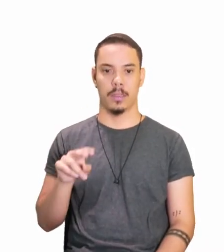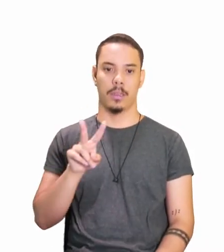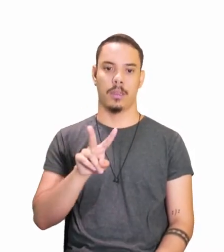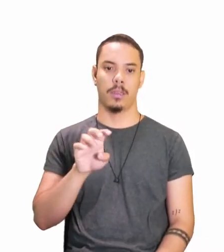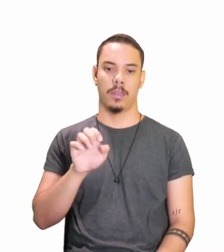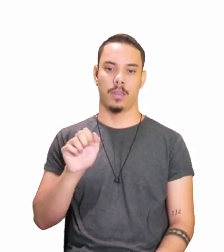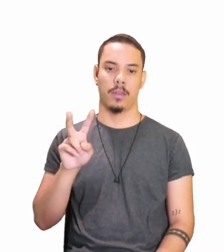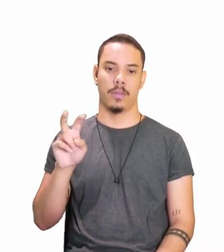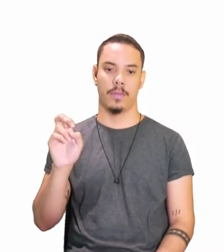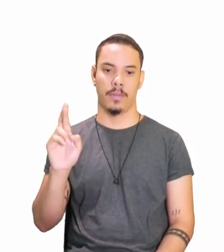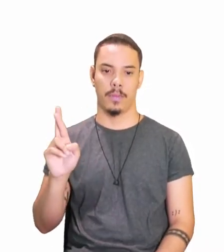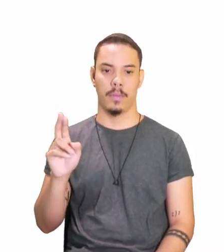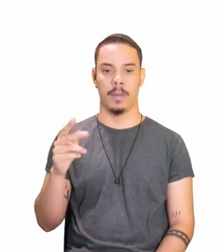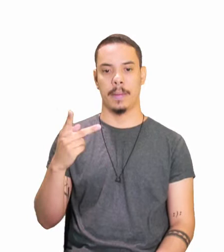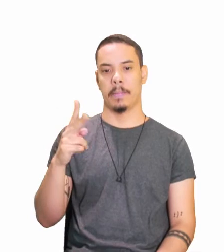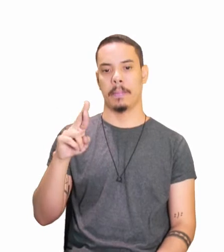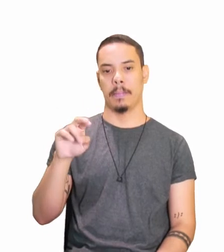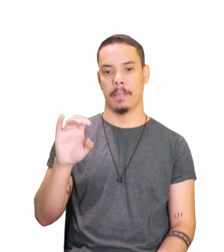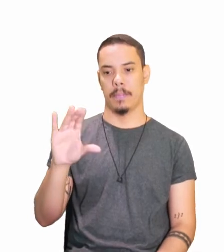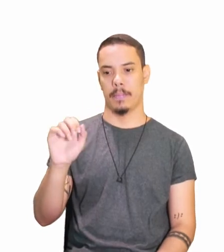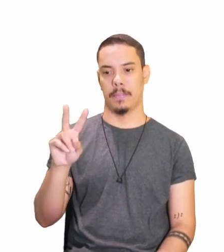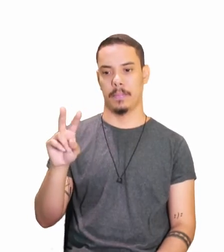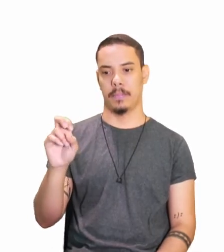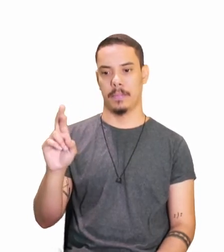reaver e precaver,